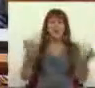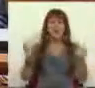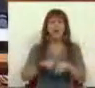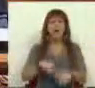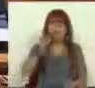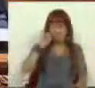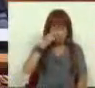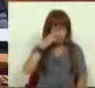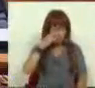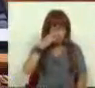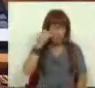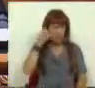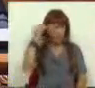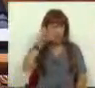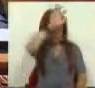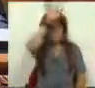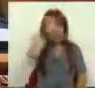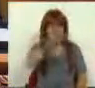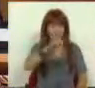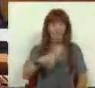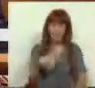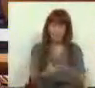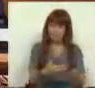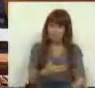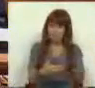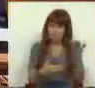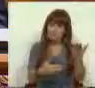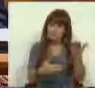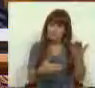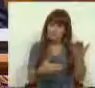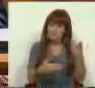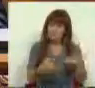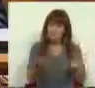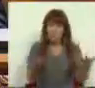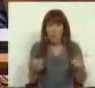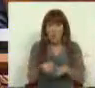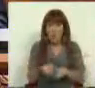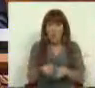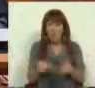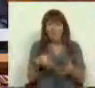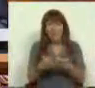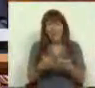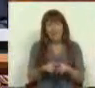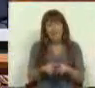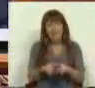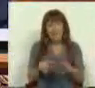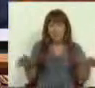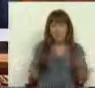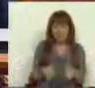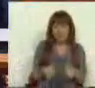de desconfiança no futuro. Recai o que faz com que